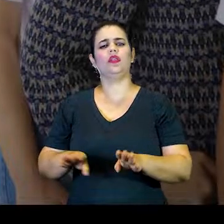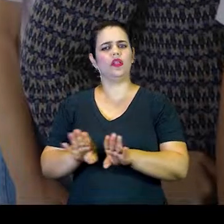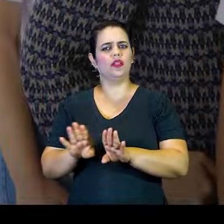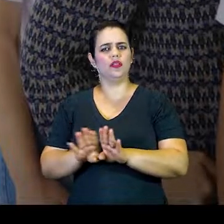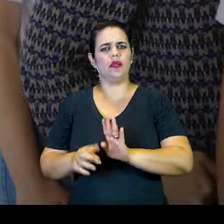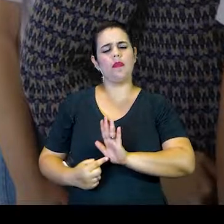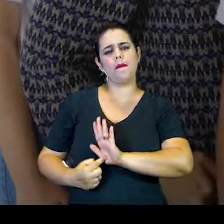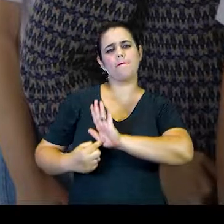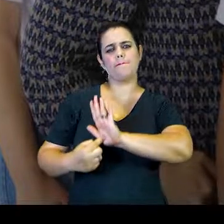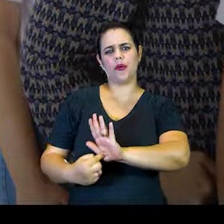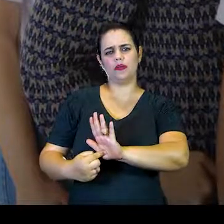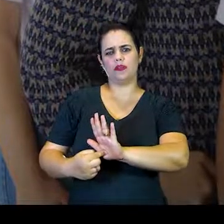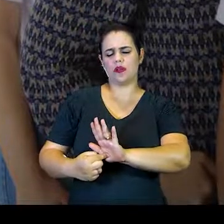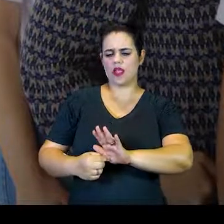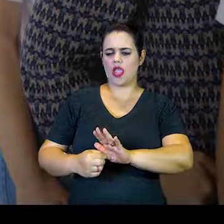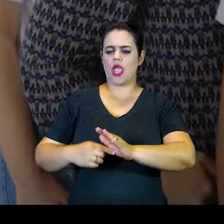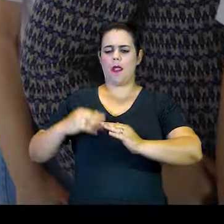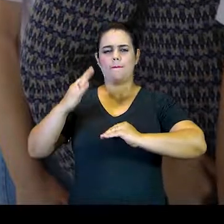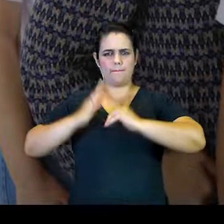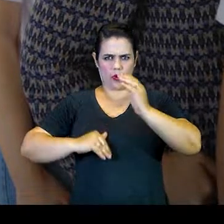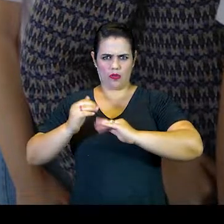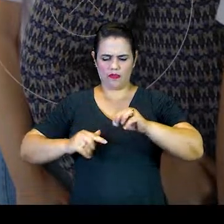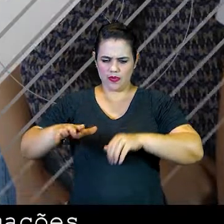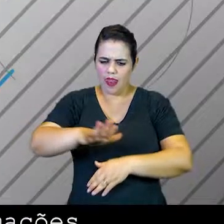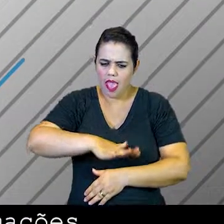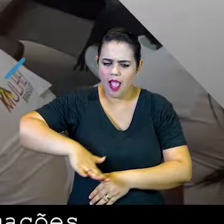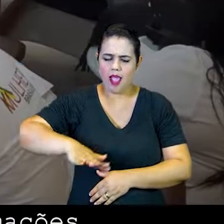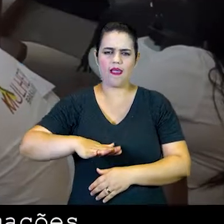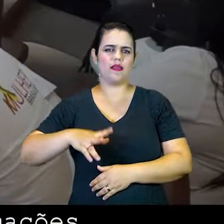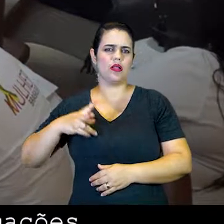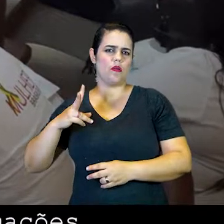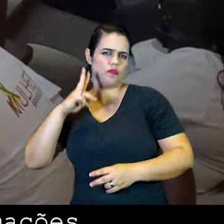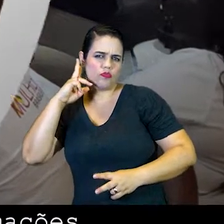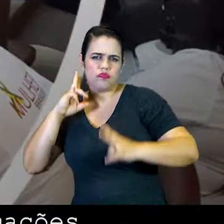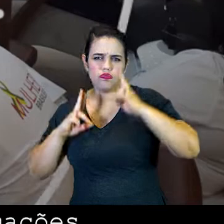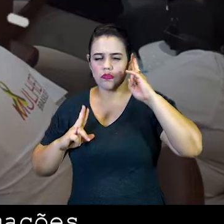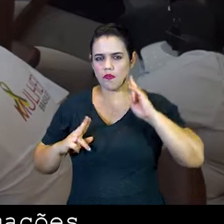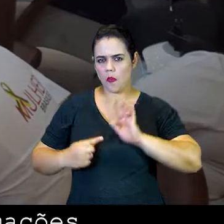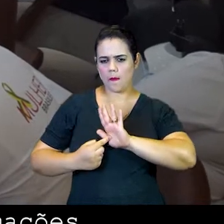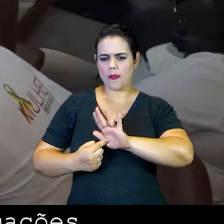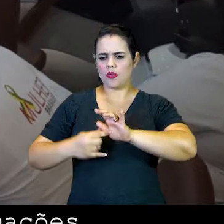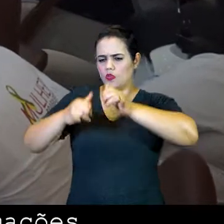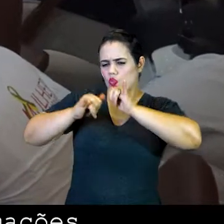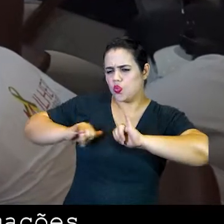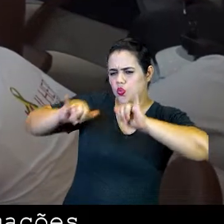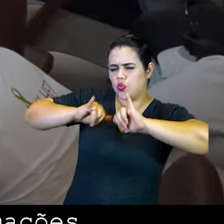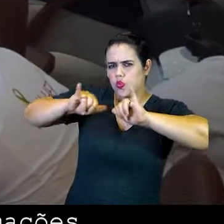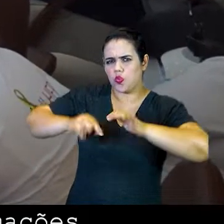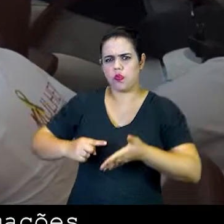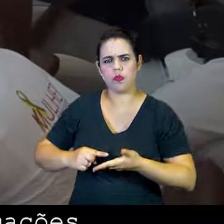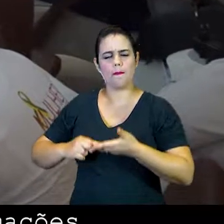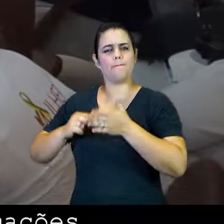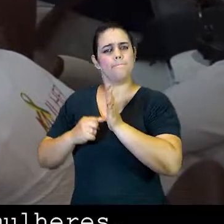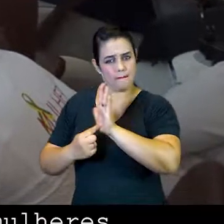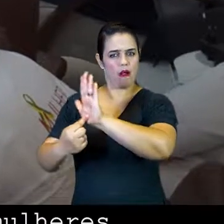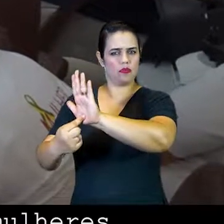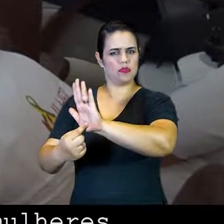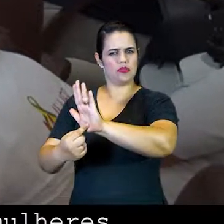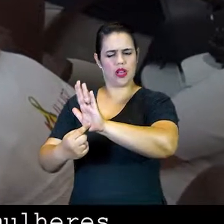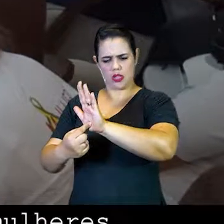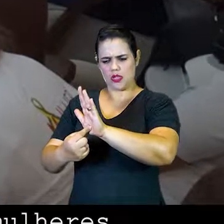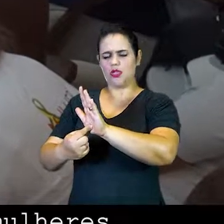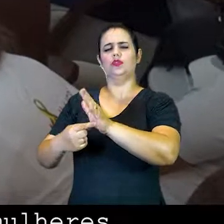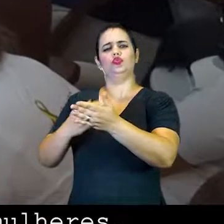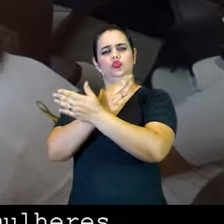Violência capacita profissionais da área da beleza para que elas sejam agentes multiplicadoras de informações no